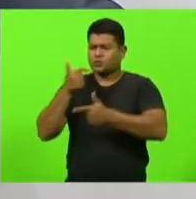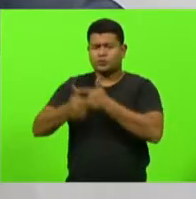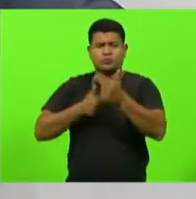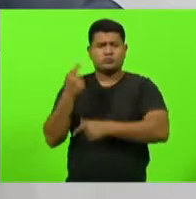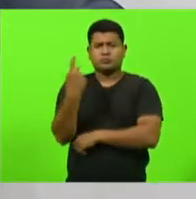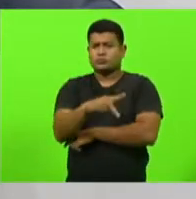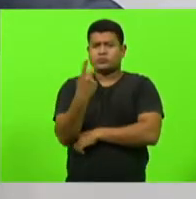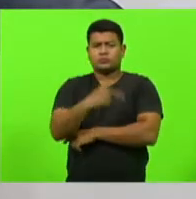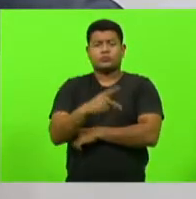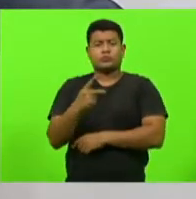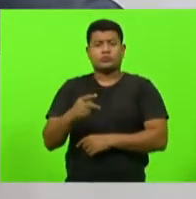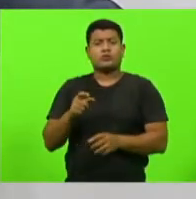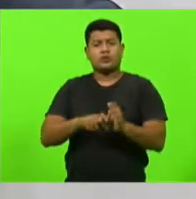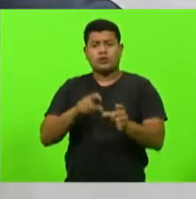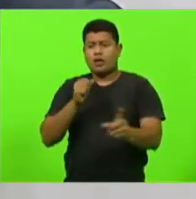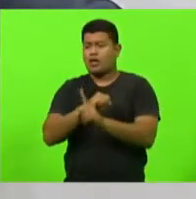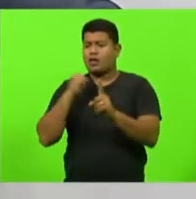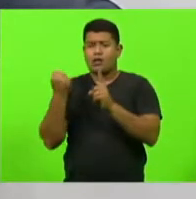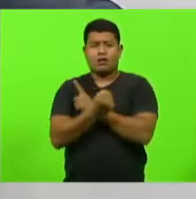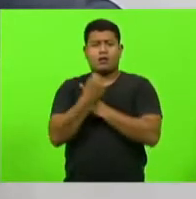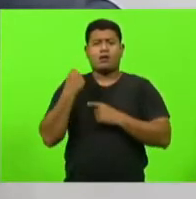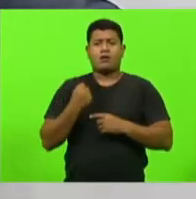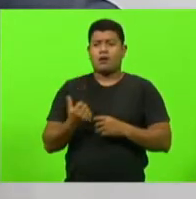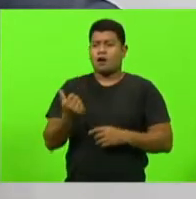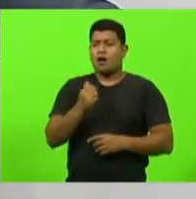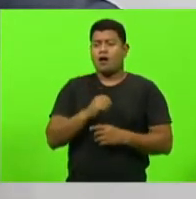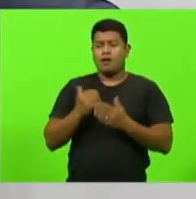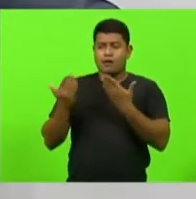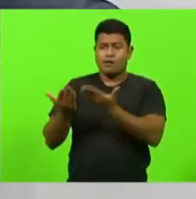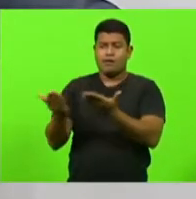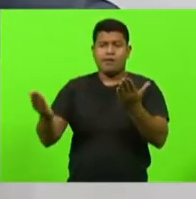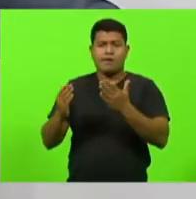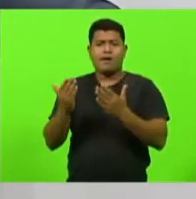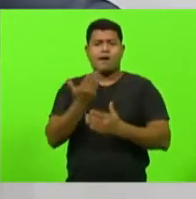social, busquem seus próprios amigos, se circule de pessoas,